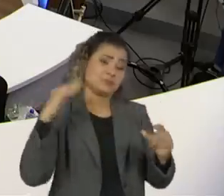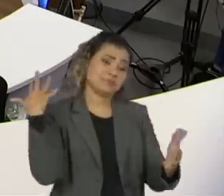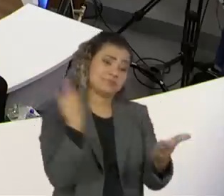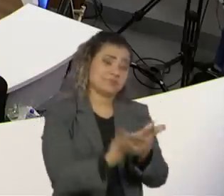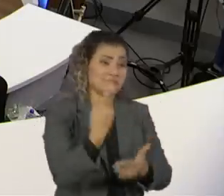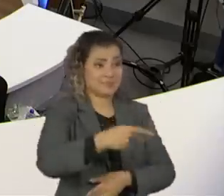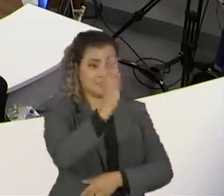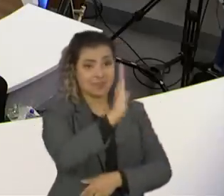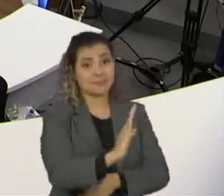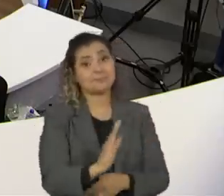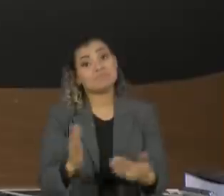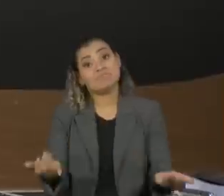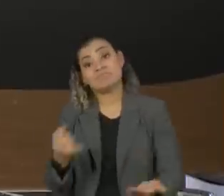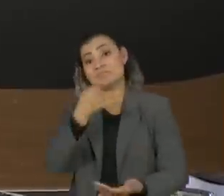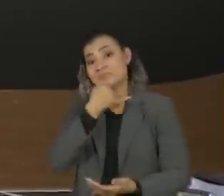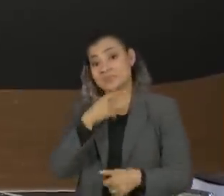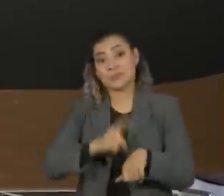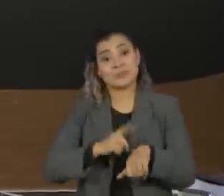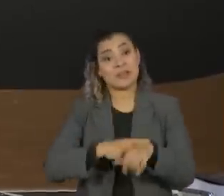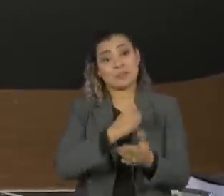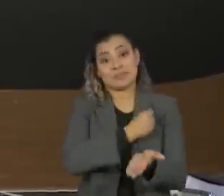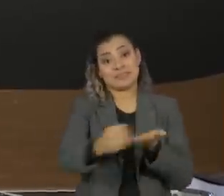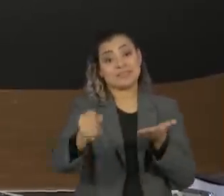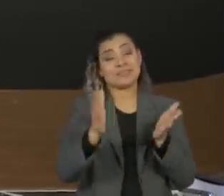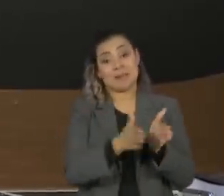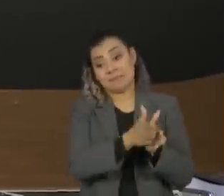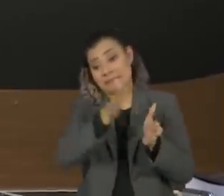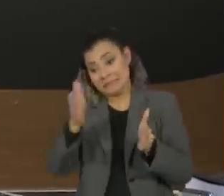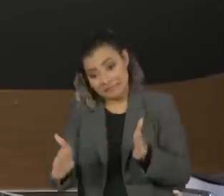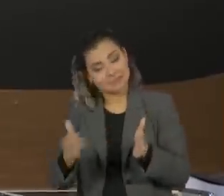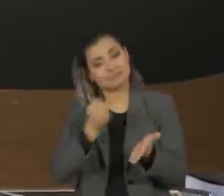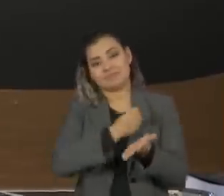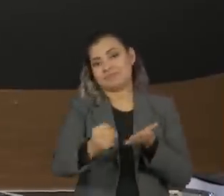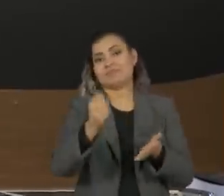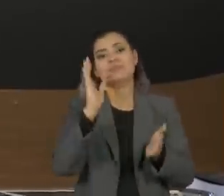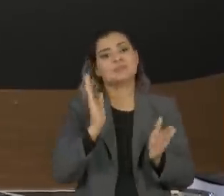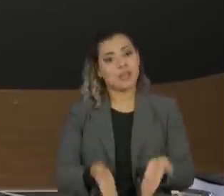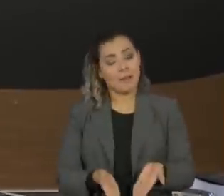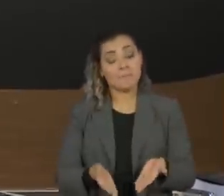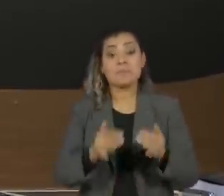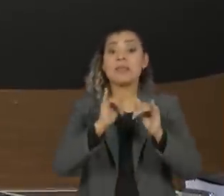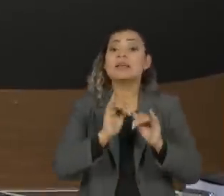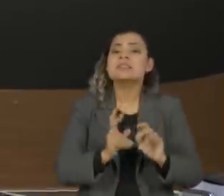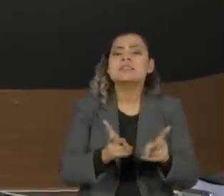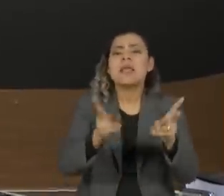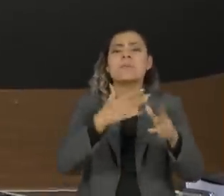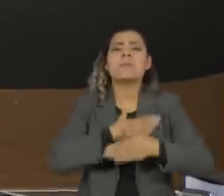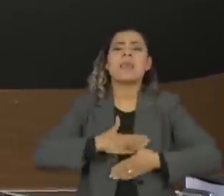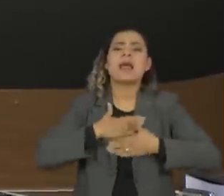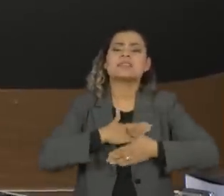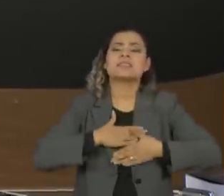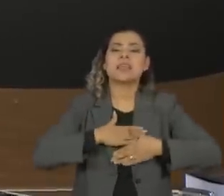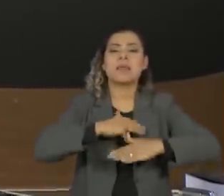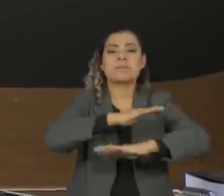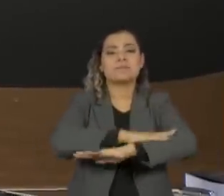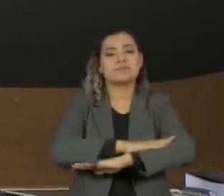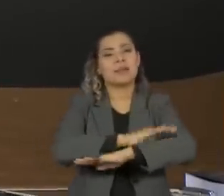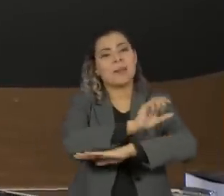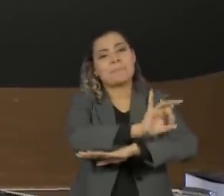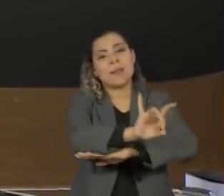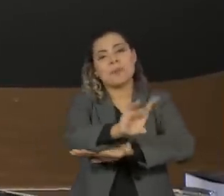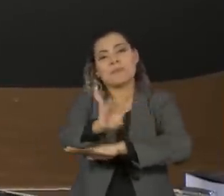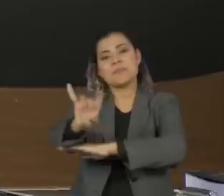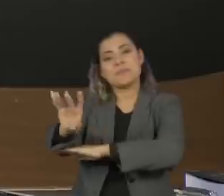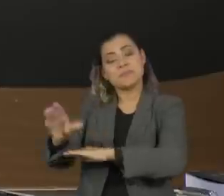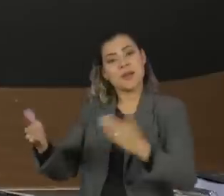infelizmente, encerra por aqui, porque o nosso tempo, mesmo estendido, já acabou. É sempre um prazer receber as vozes mais dissonantes,